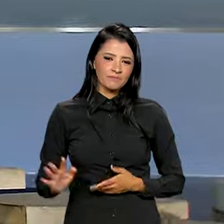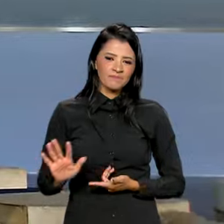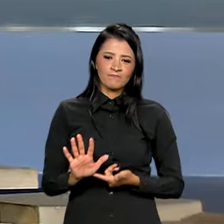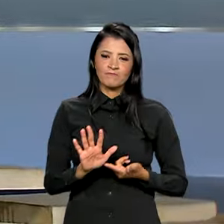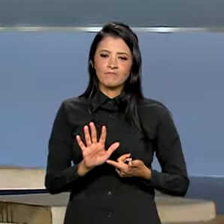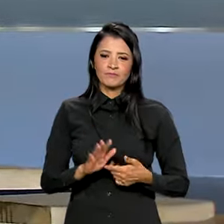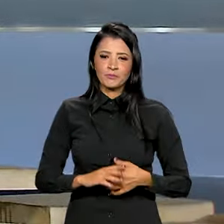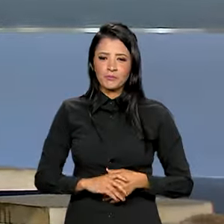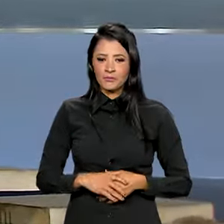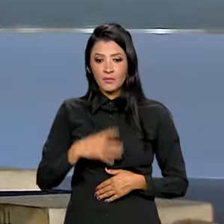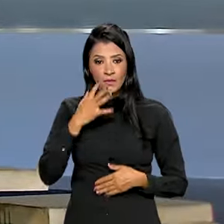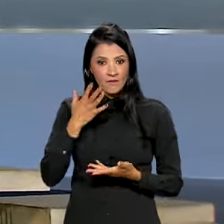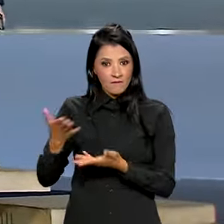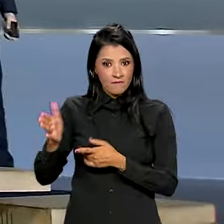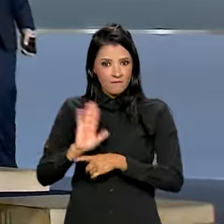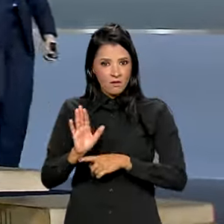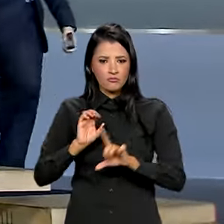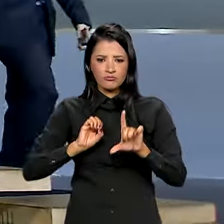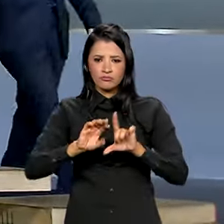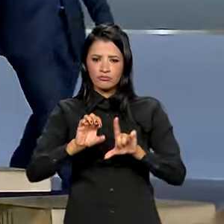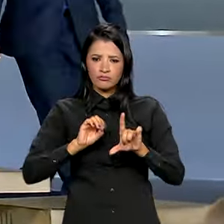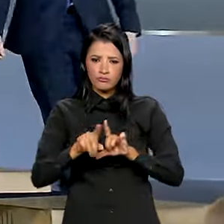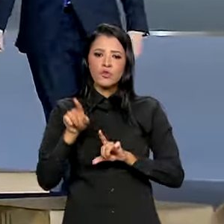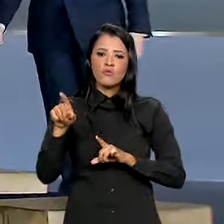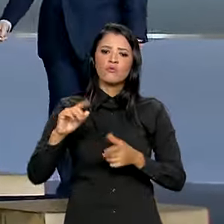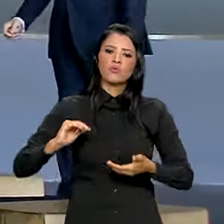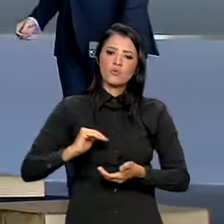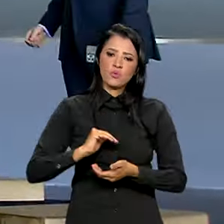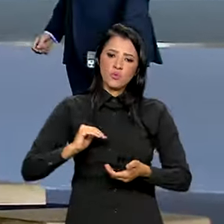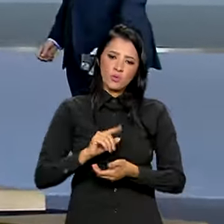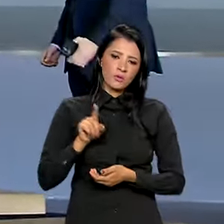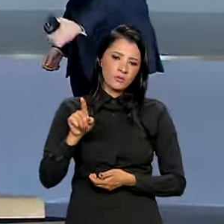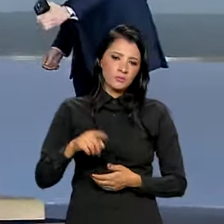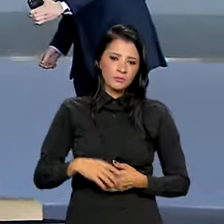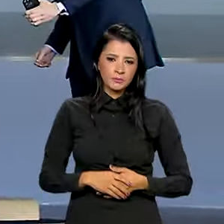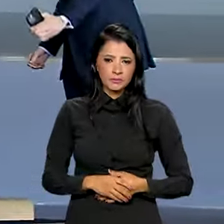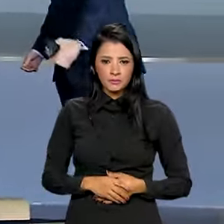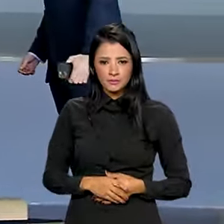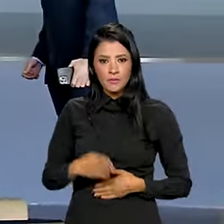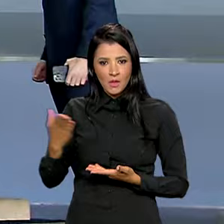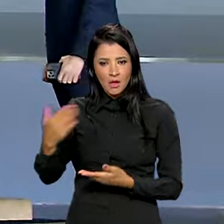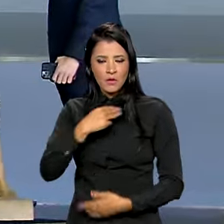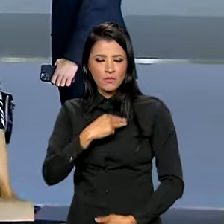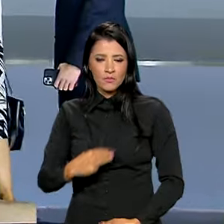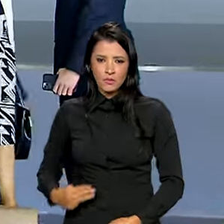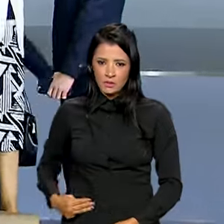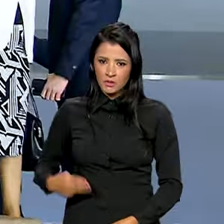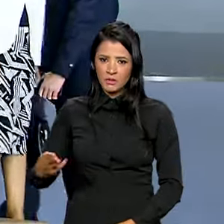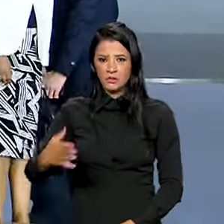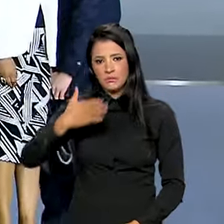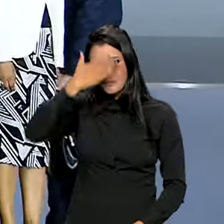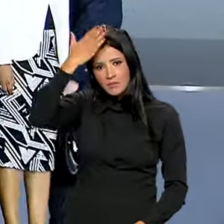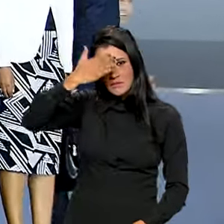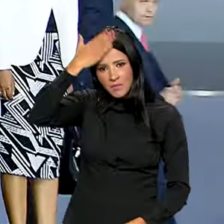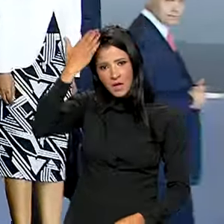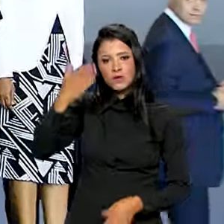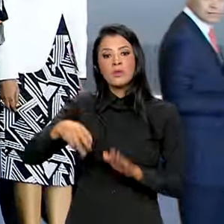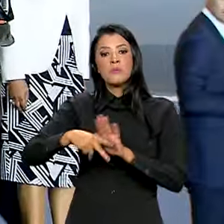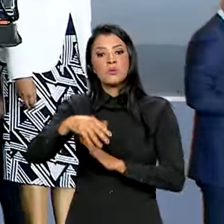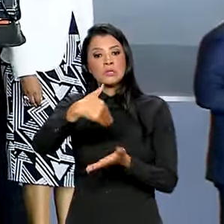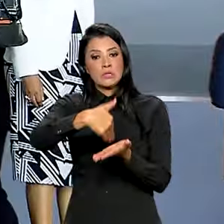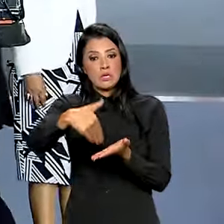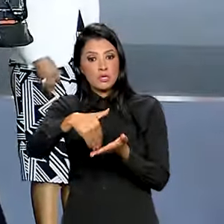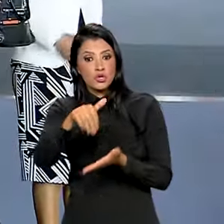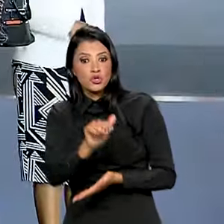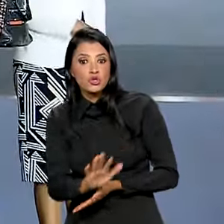Estamos vendo imagens ao vivo do Palácio do Itamaraty. Aí o ministro Márcio Macedo, da Secretaria